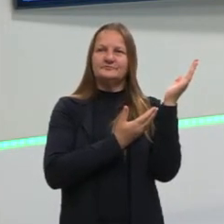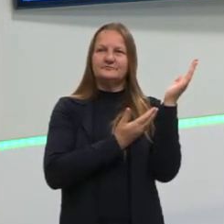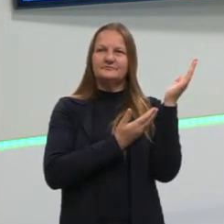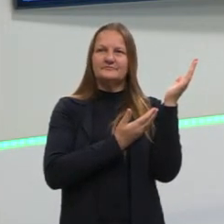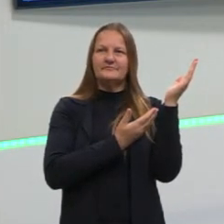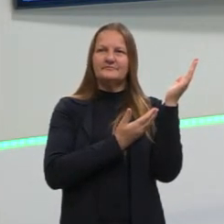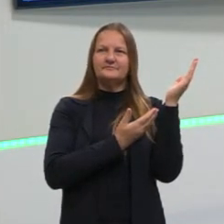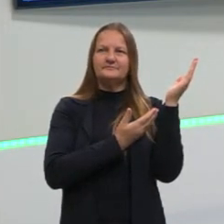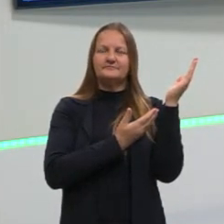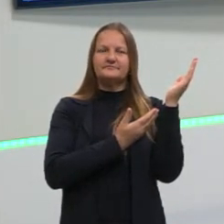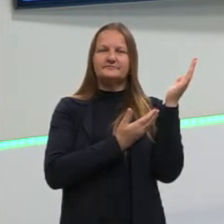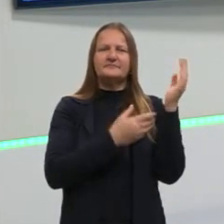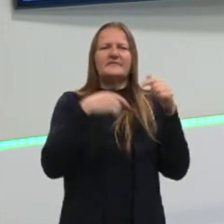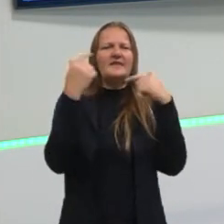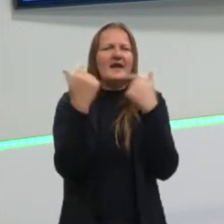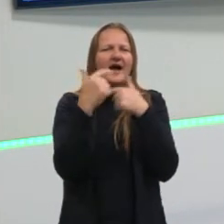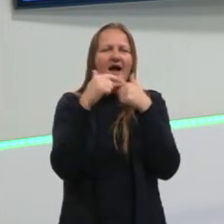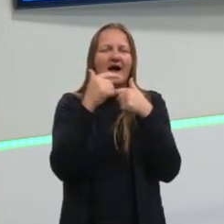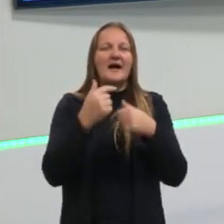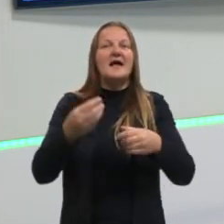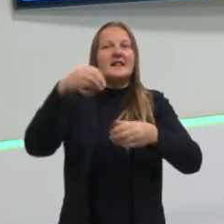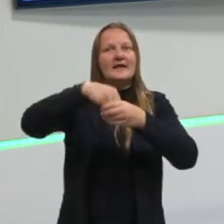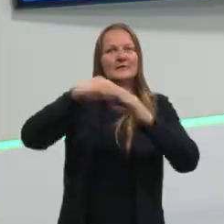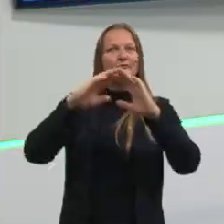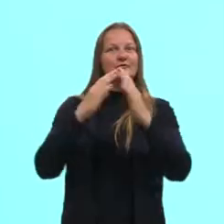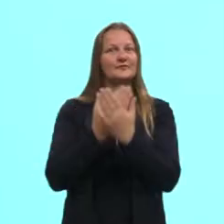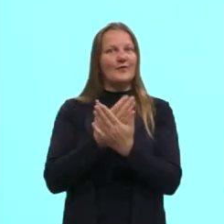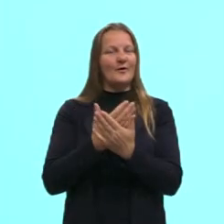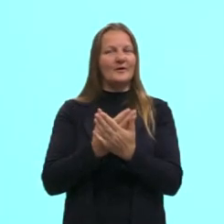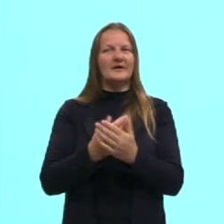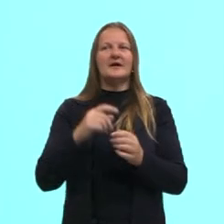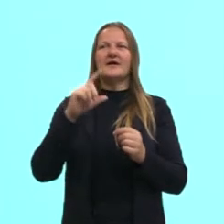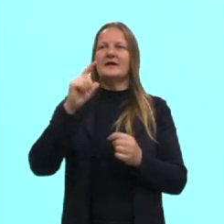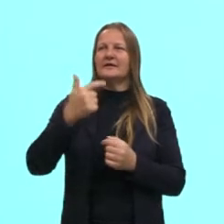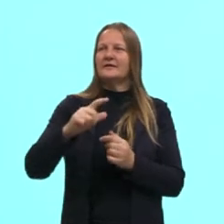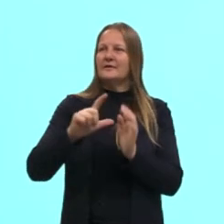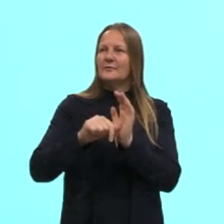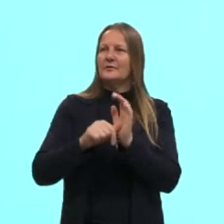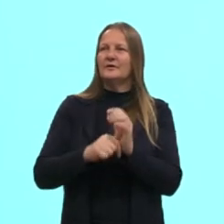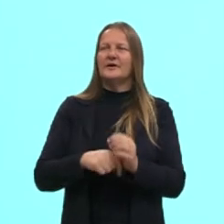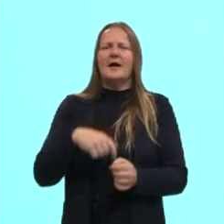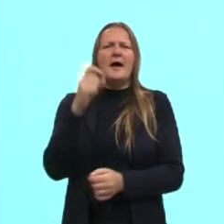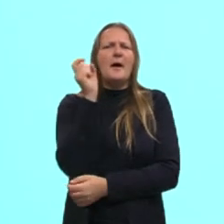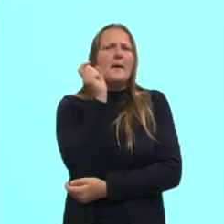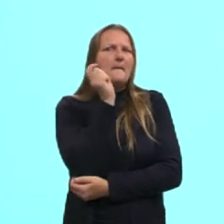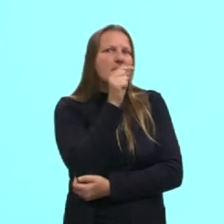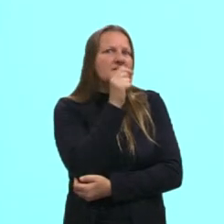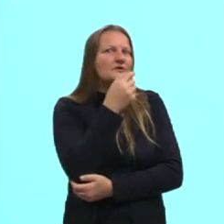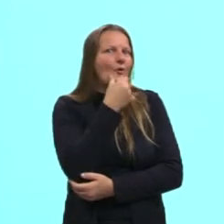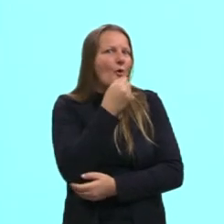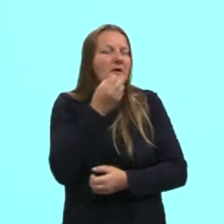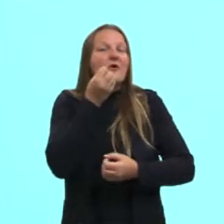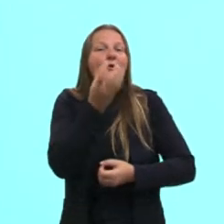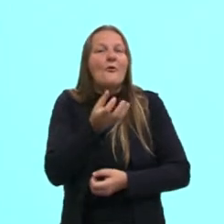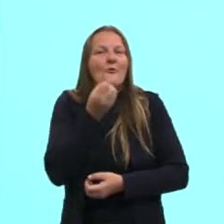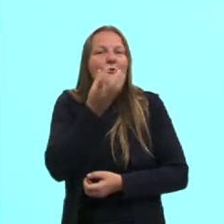cantinho, né? O Comédias para se ler na escola. Depois a gente tem as mentiras que os homens